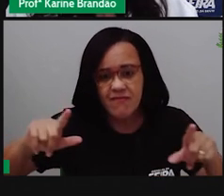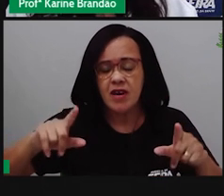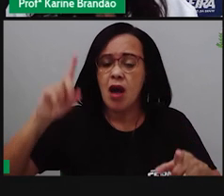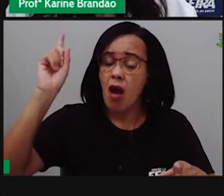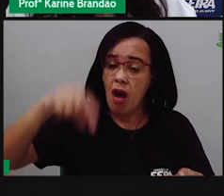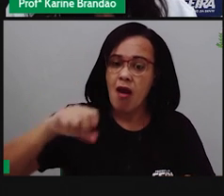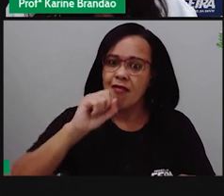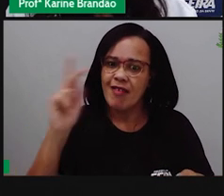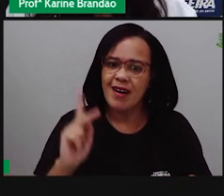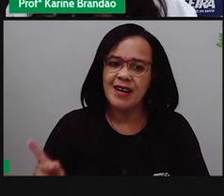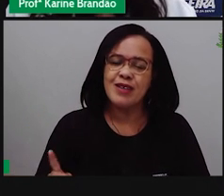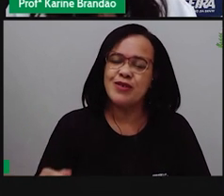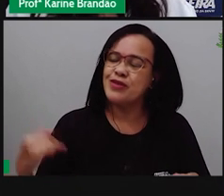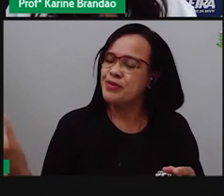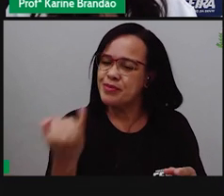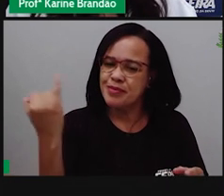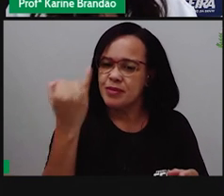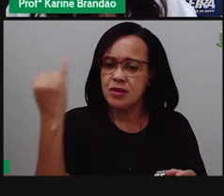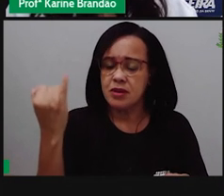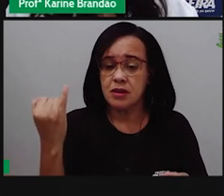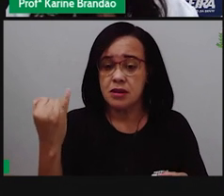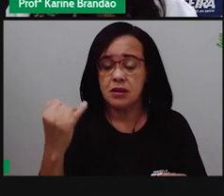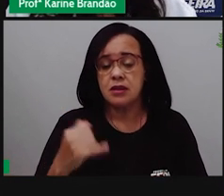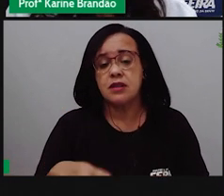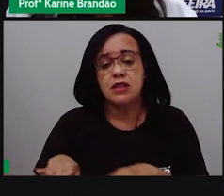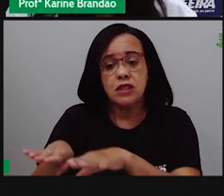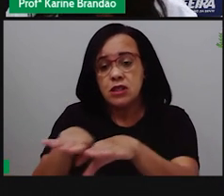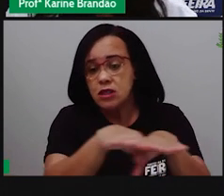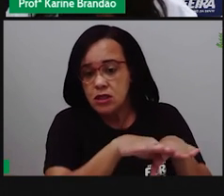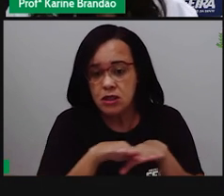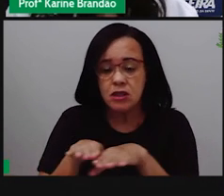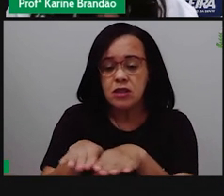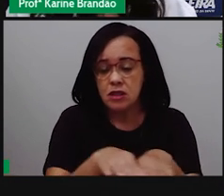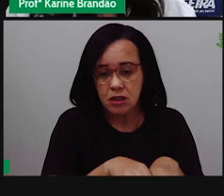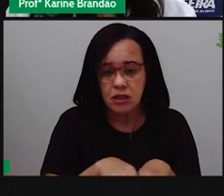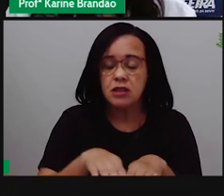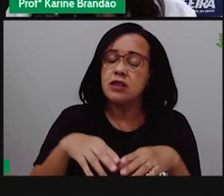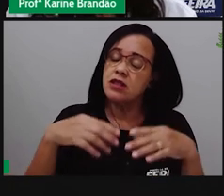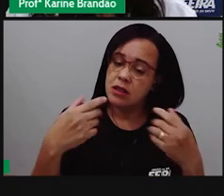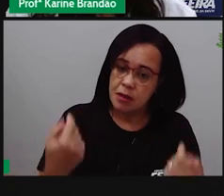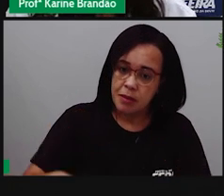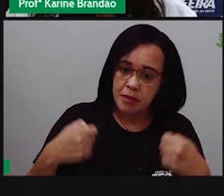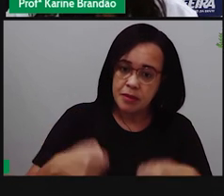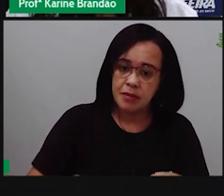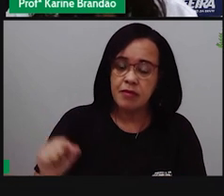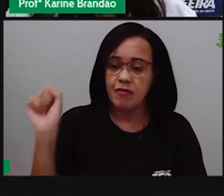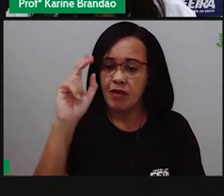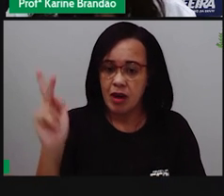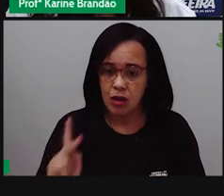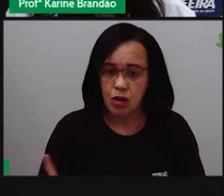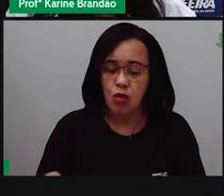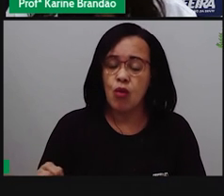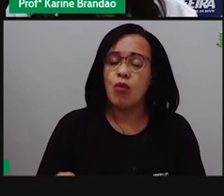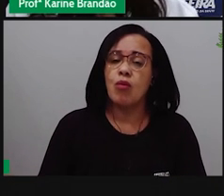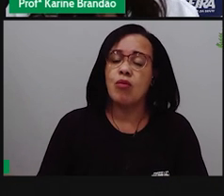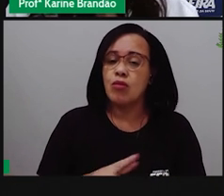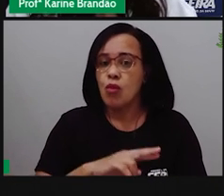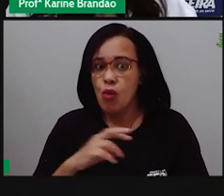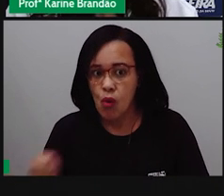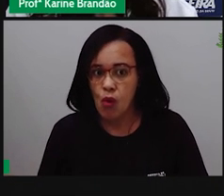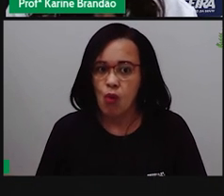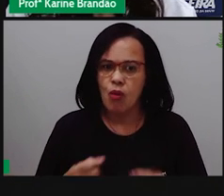tão igual ao nosso, aos nossos próprios valores, às nossas próprias interpretações da vida,